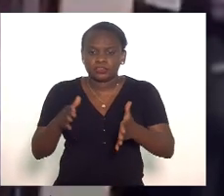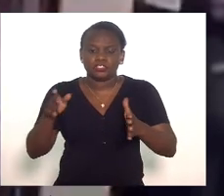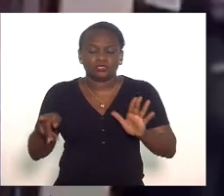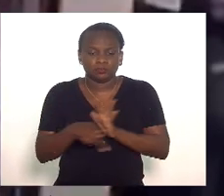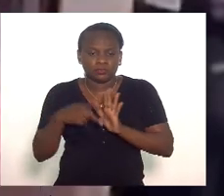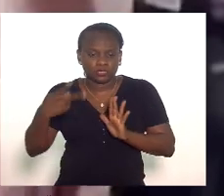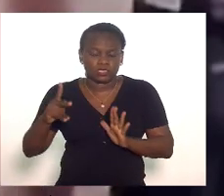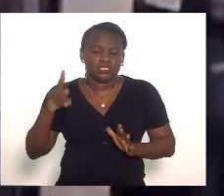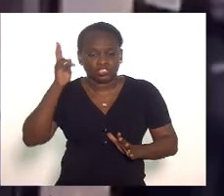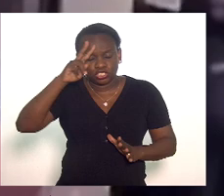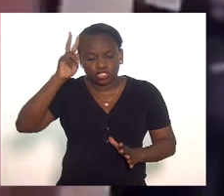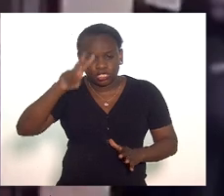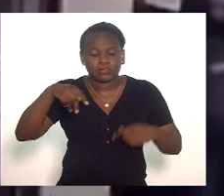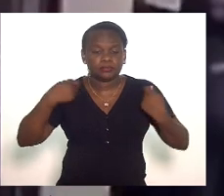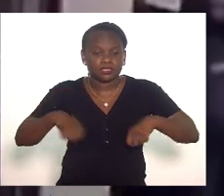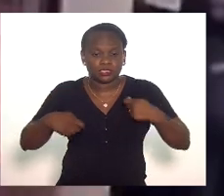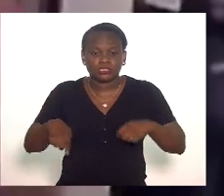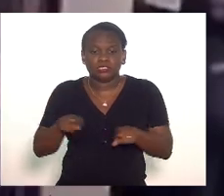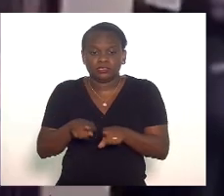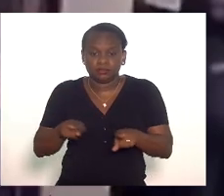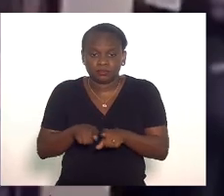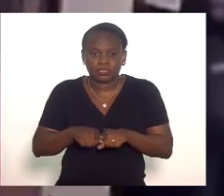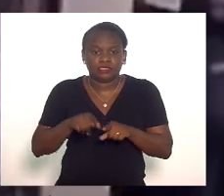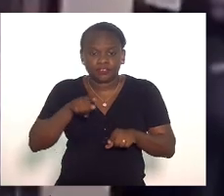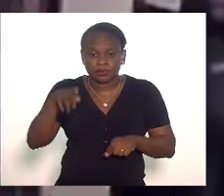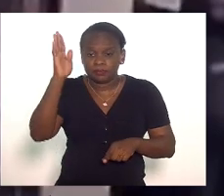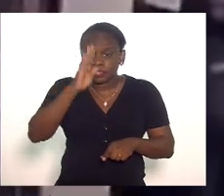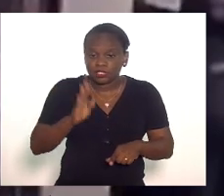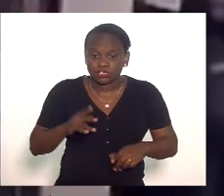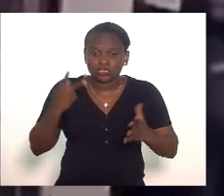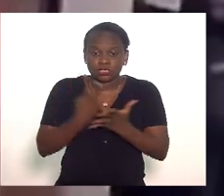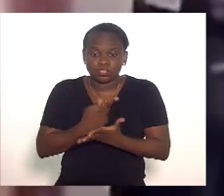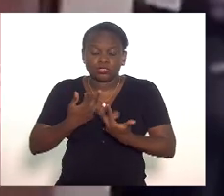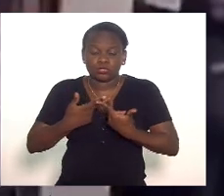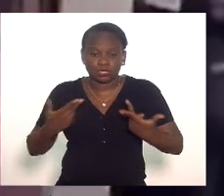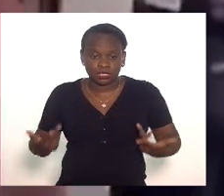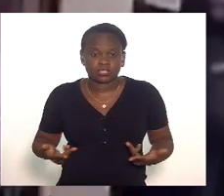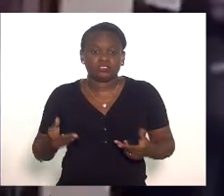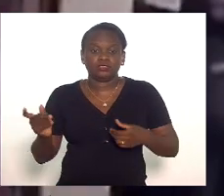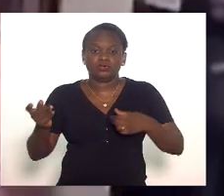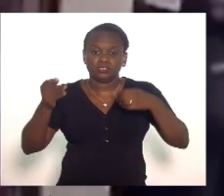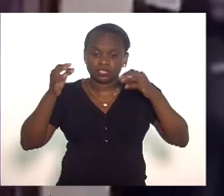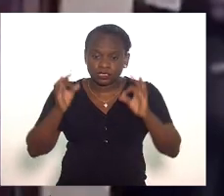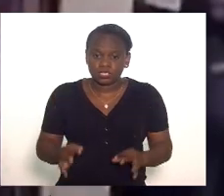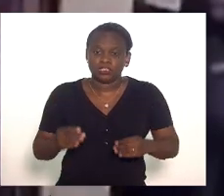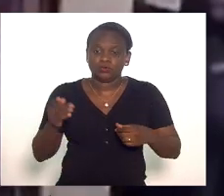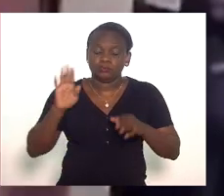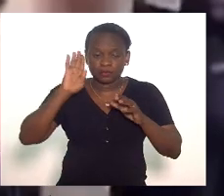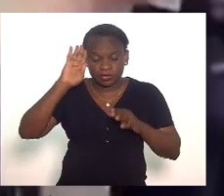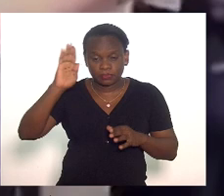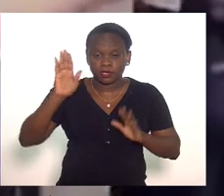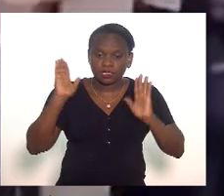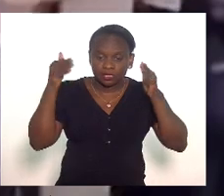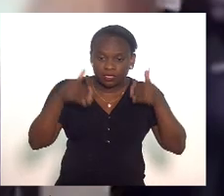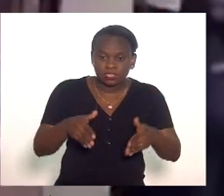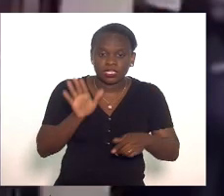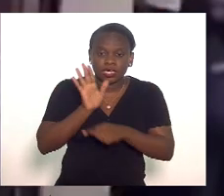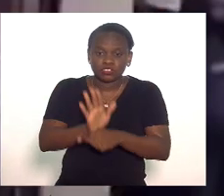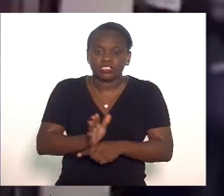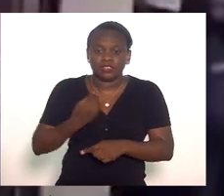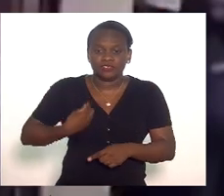prosa e fazer com que as coisas neste país aconteça voltado exatamente para salvar